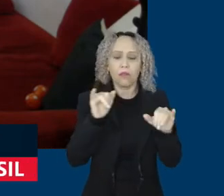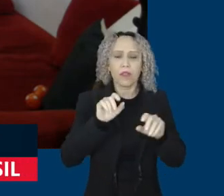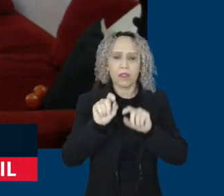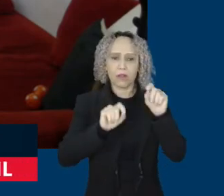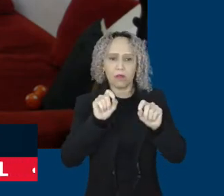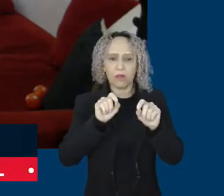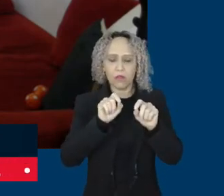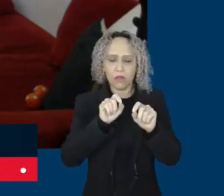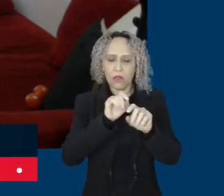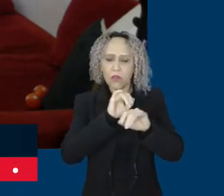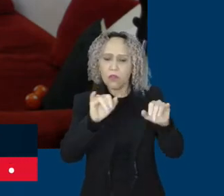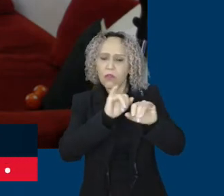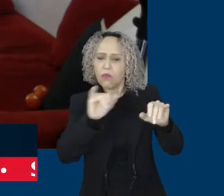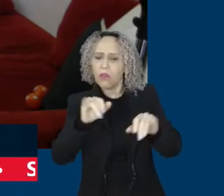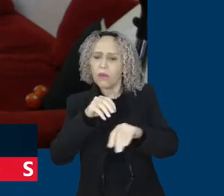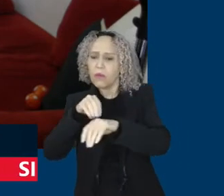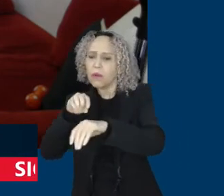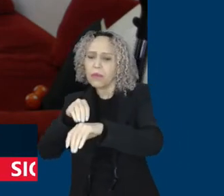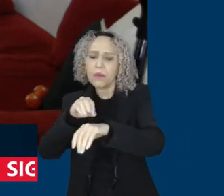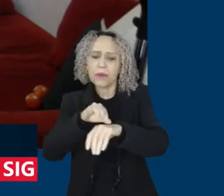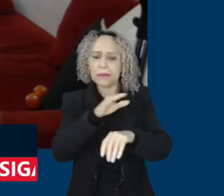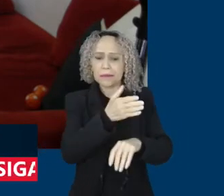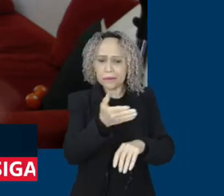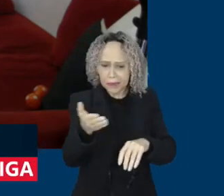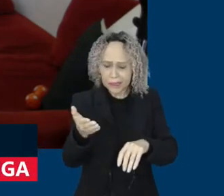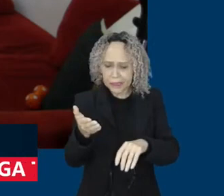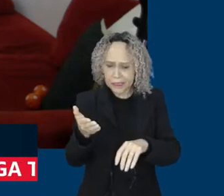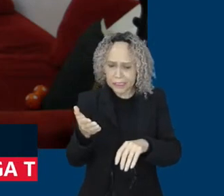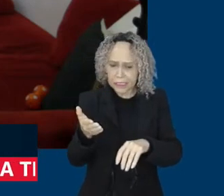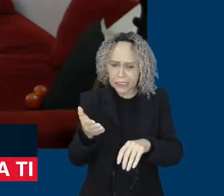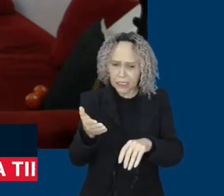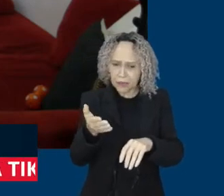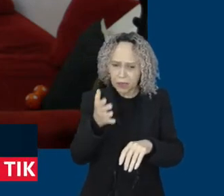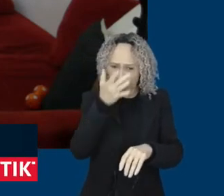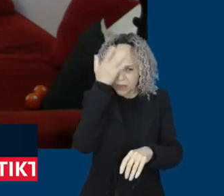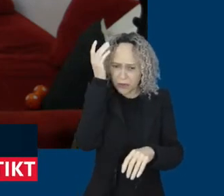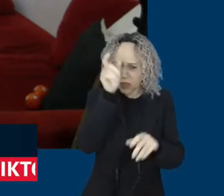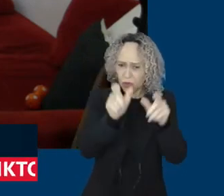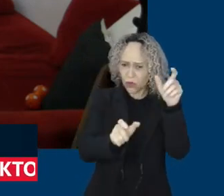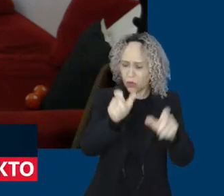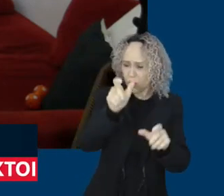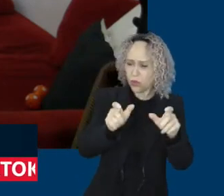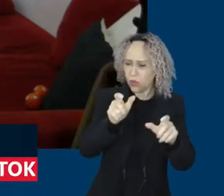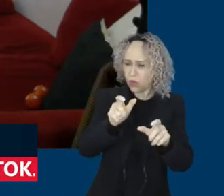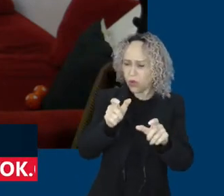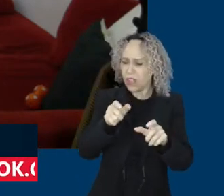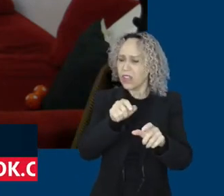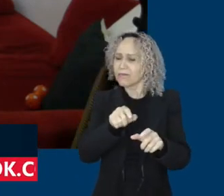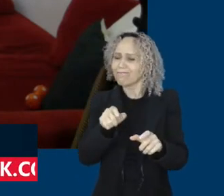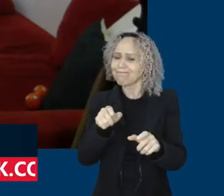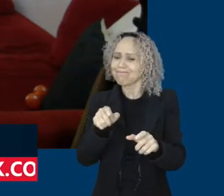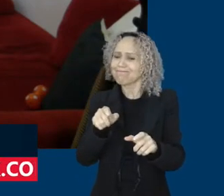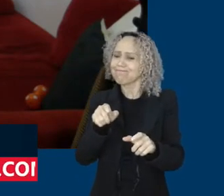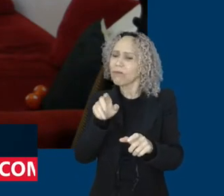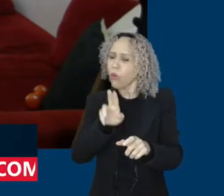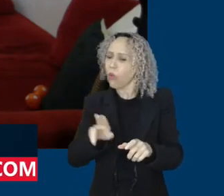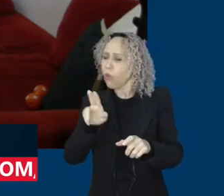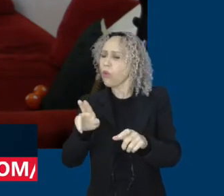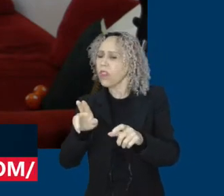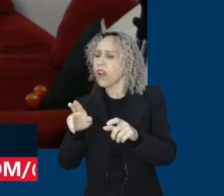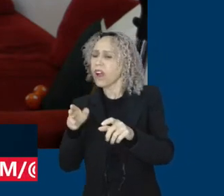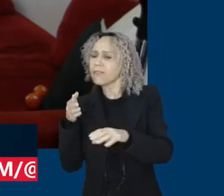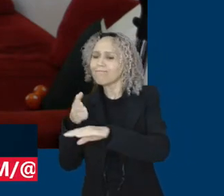para o usuário, sem oferecer para ele um contraponto. Ou seja, você coloca, se é um assunto que está polêmico,